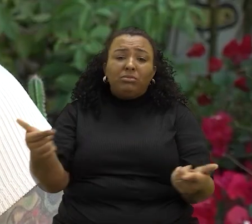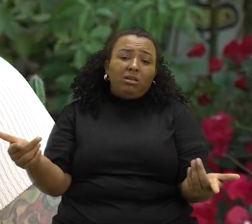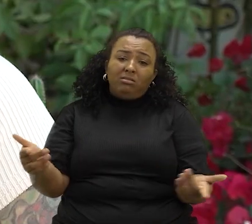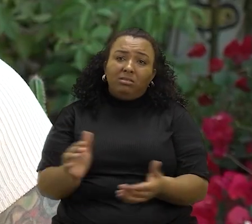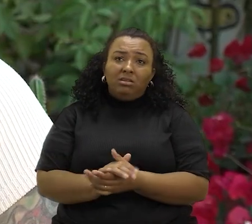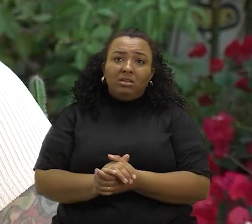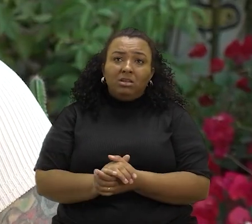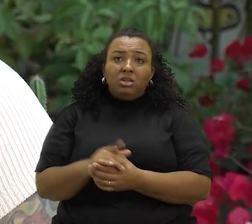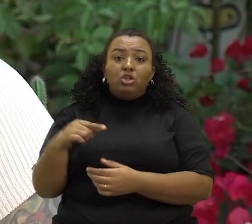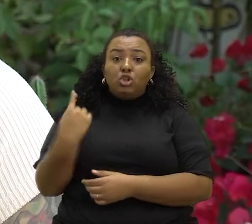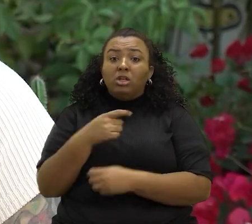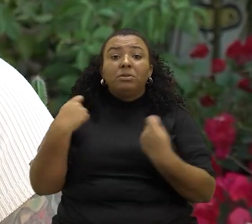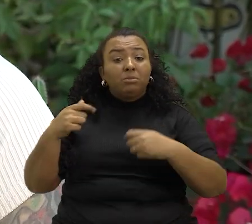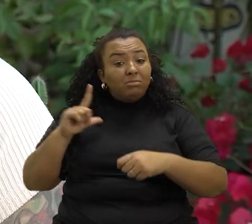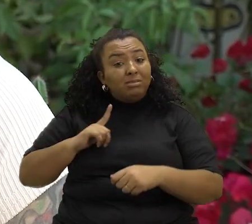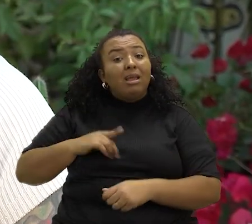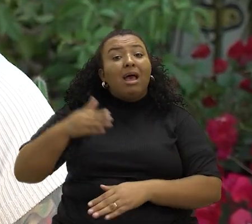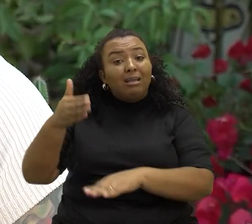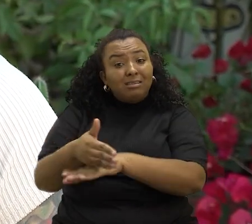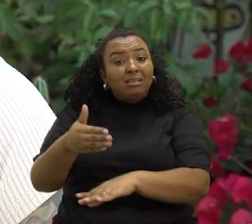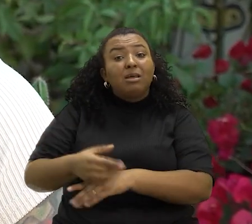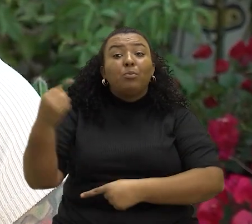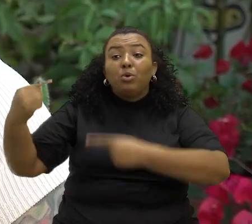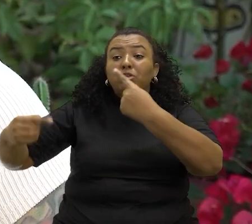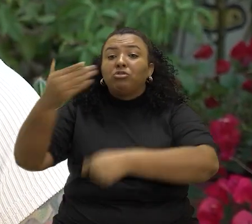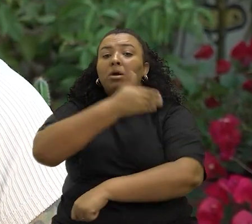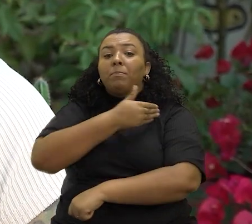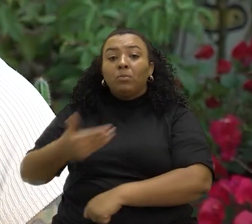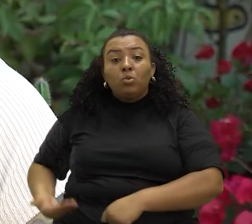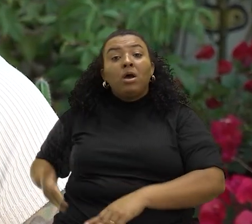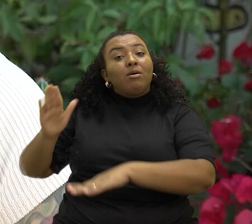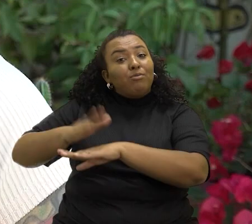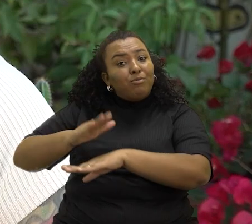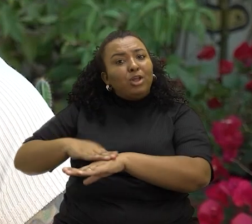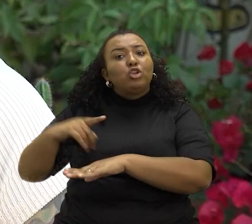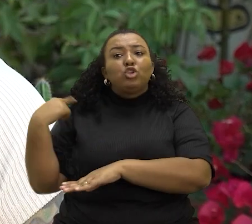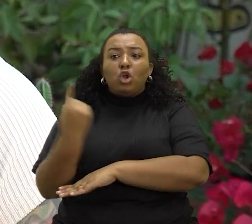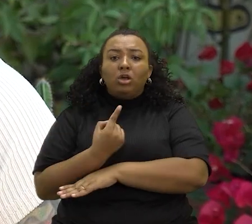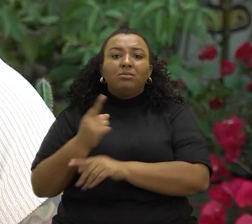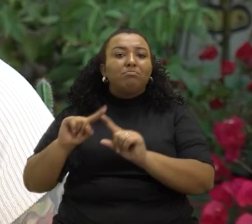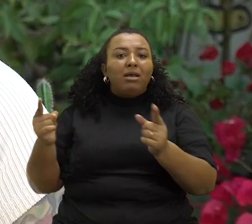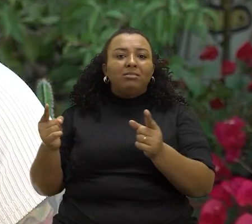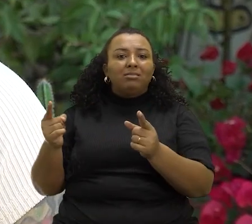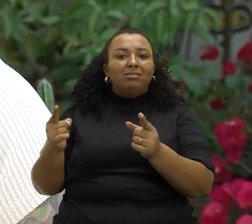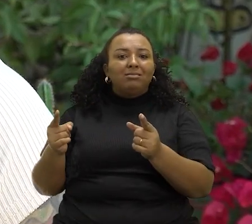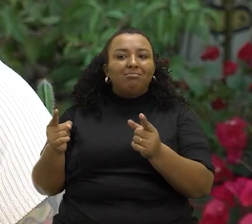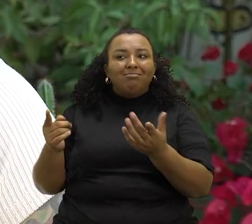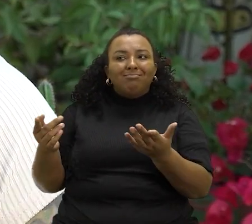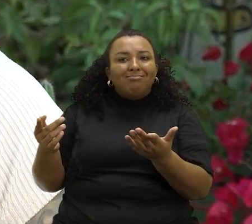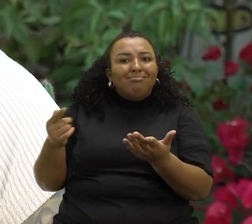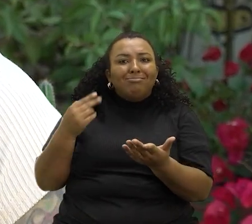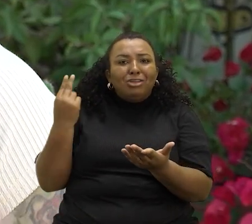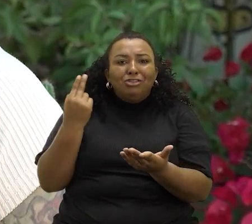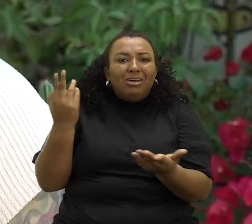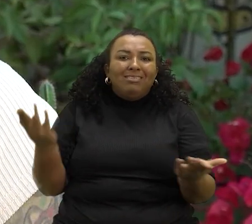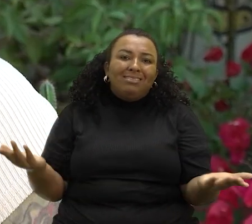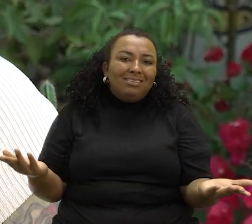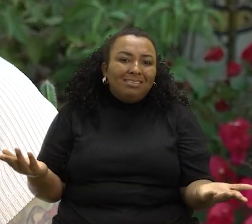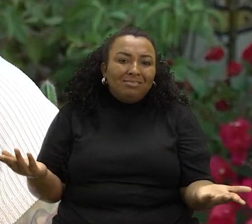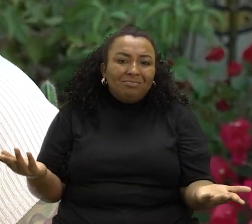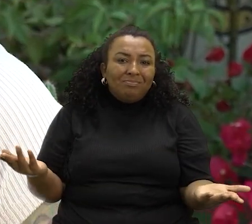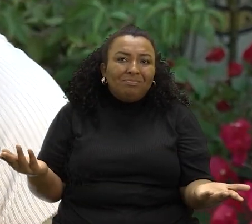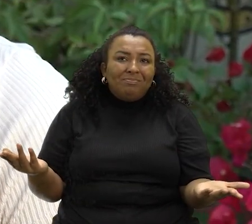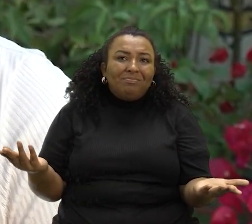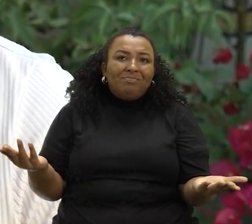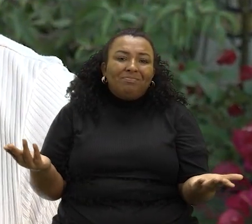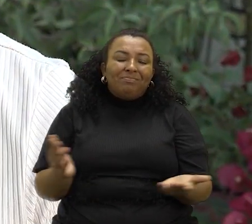sobre isso, é a gente ter acesso a políticas públicas que são feitas para a gente, mas que não chegam na gente. Ah, eu também nem sei se é feita para